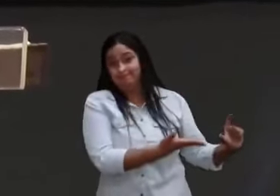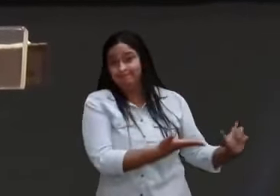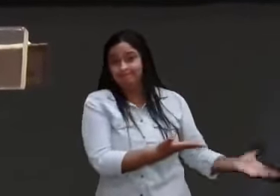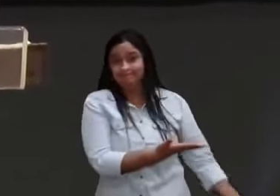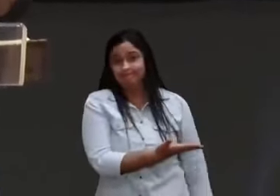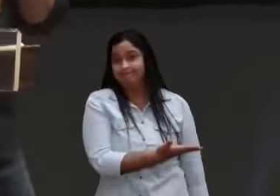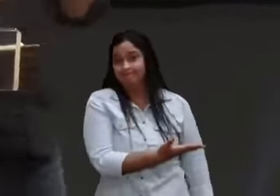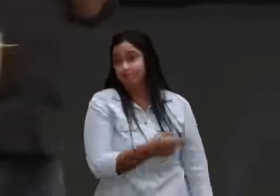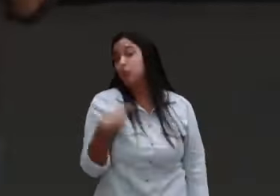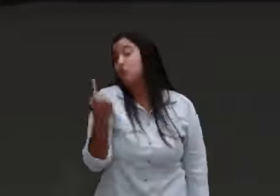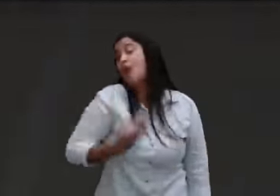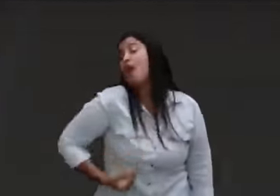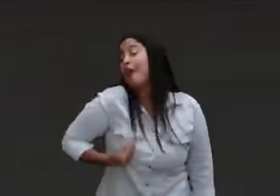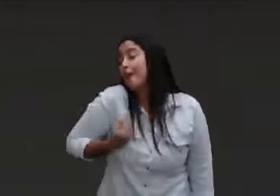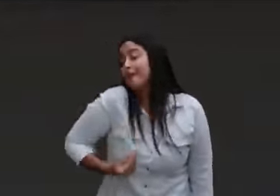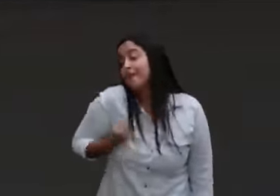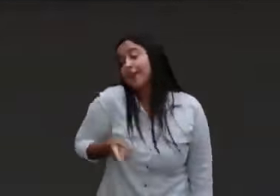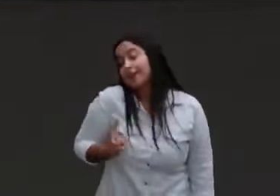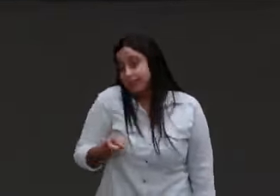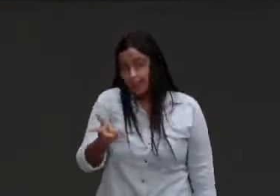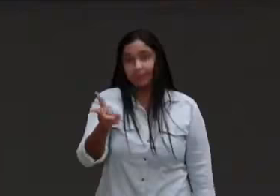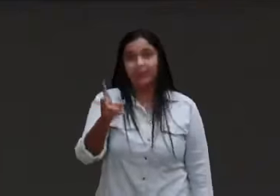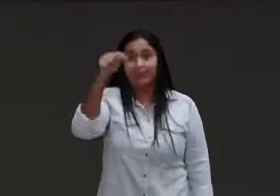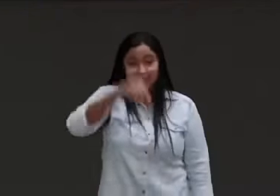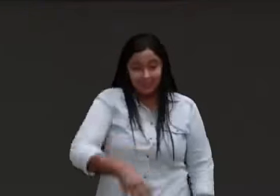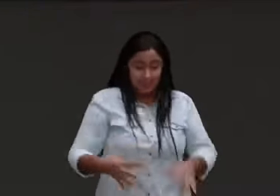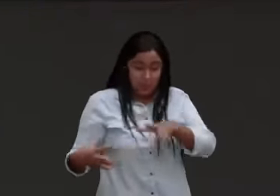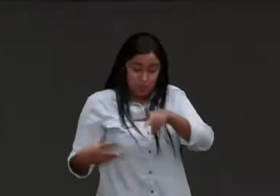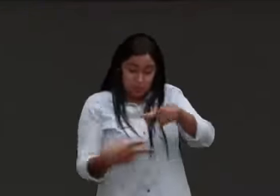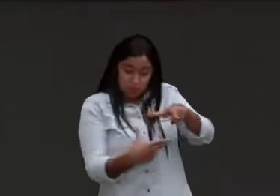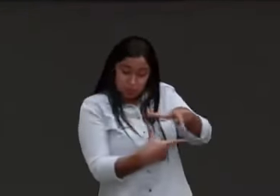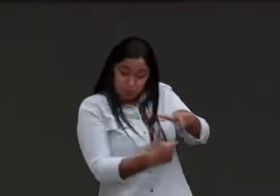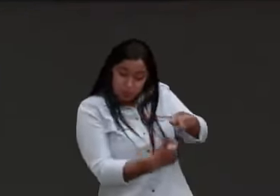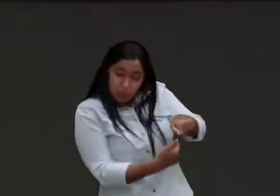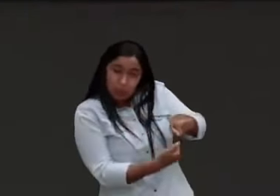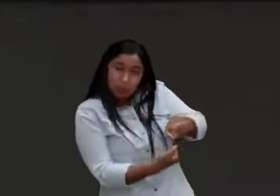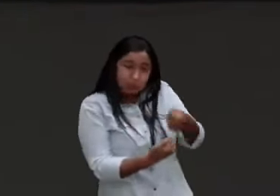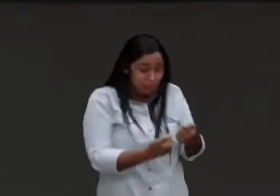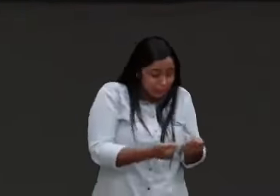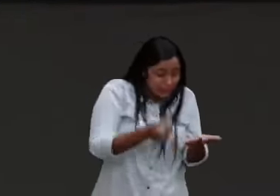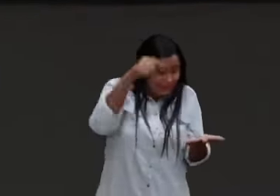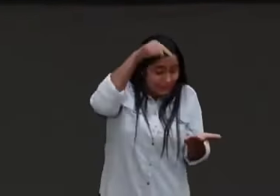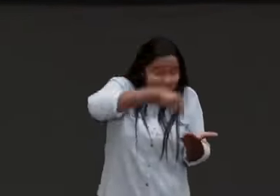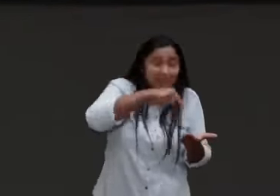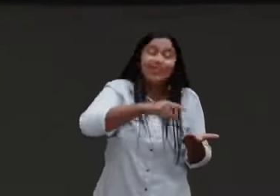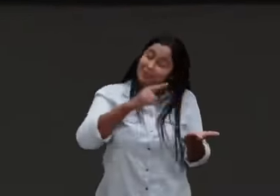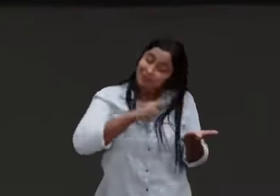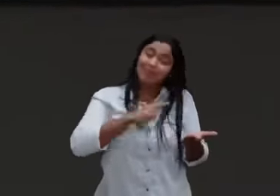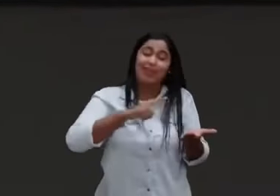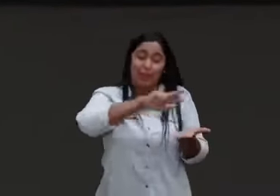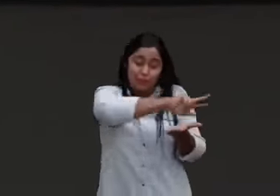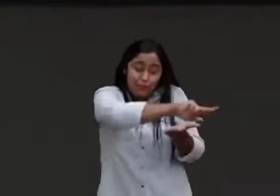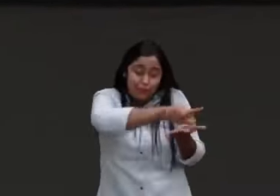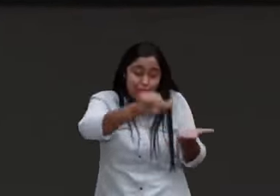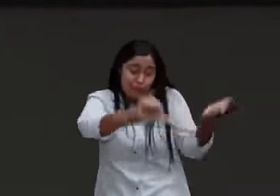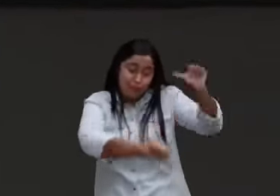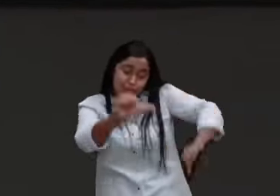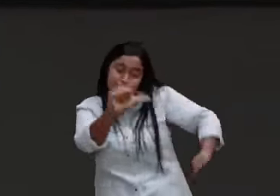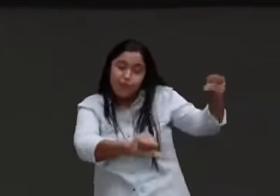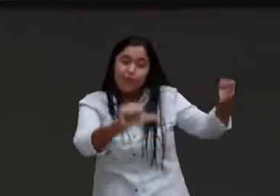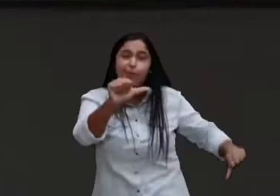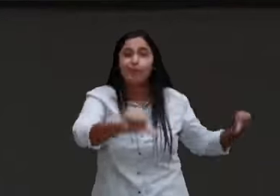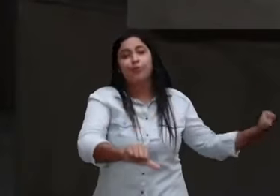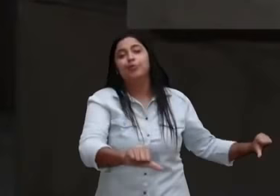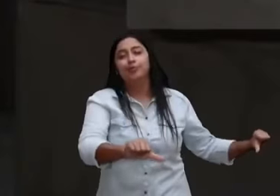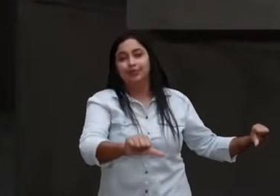é um mundo de decepções, é um mundo de frustrações, mas também de alegrias e conquistas, e temos que